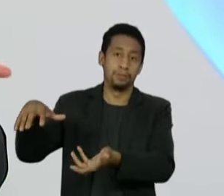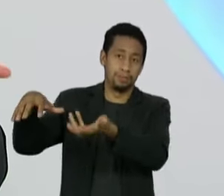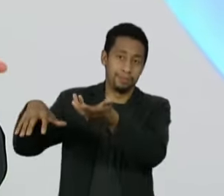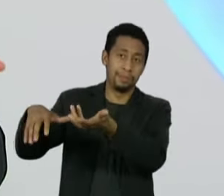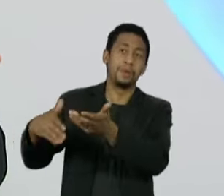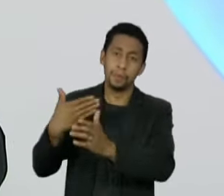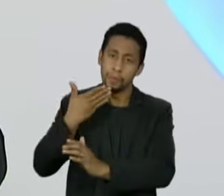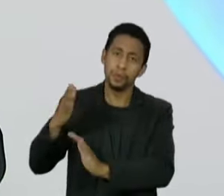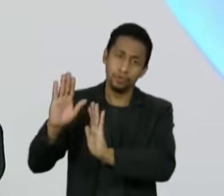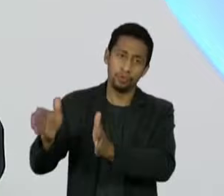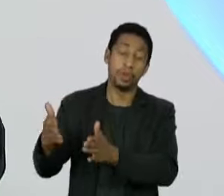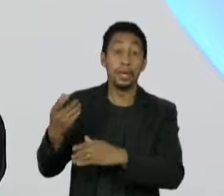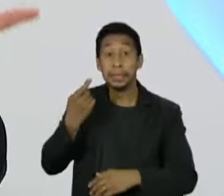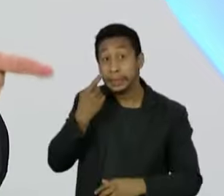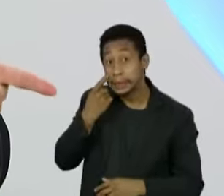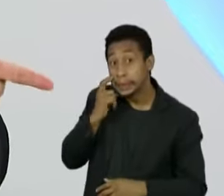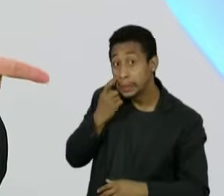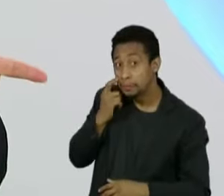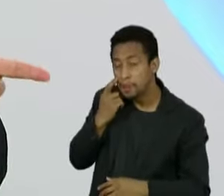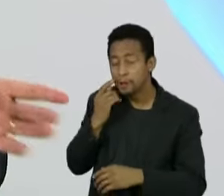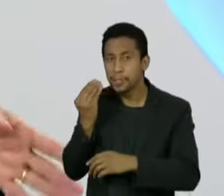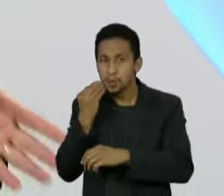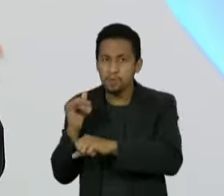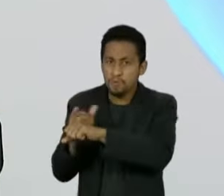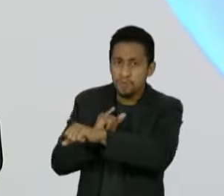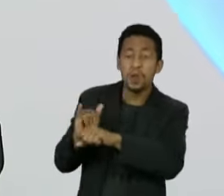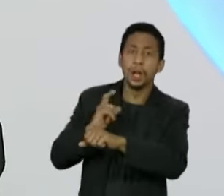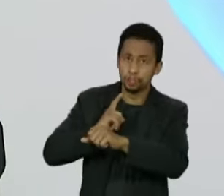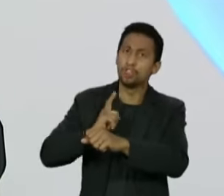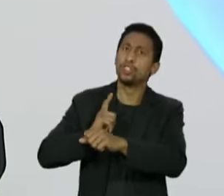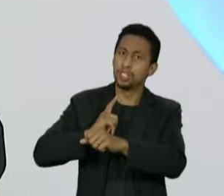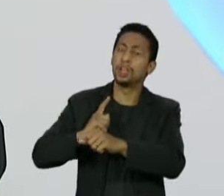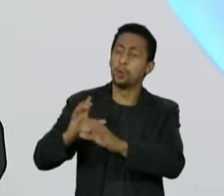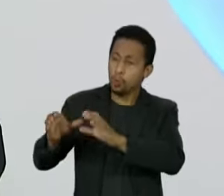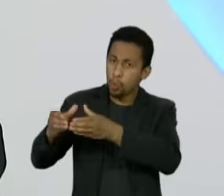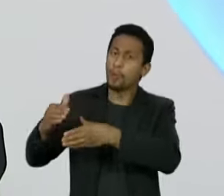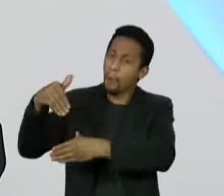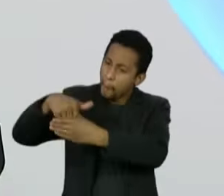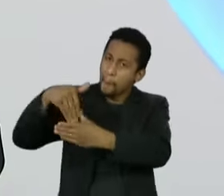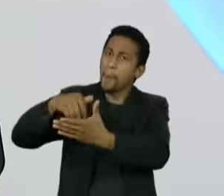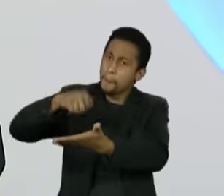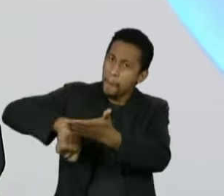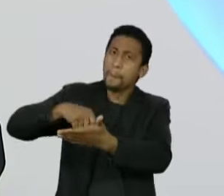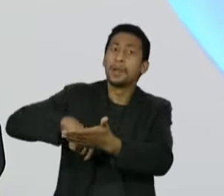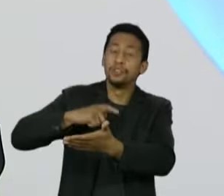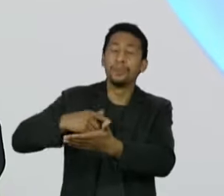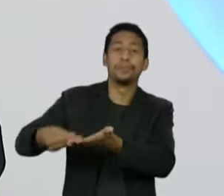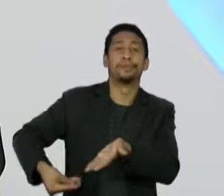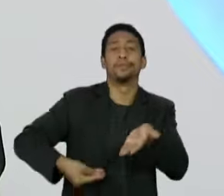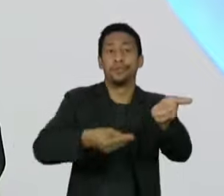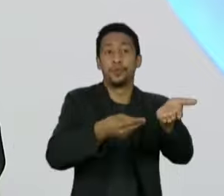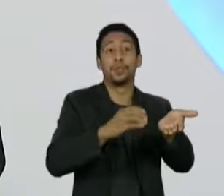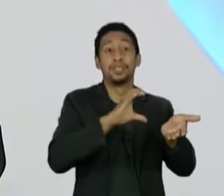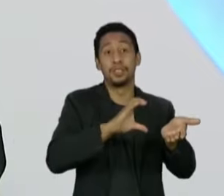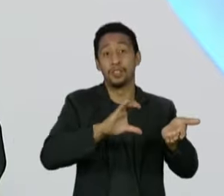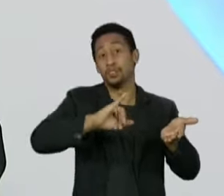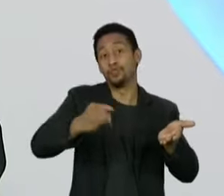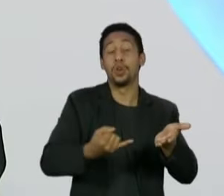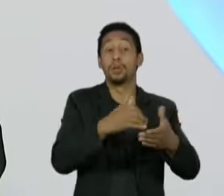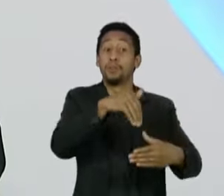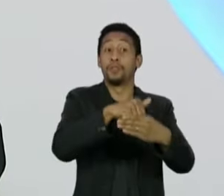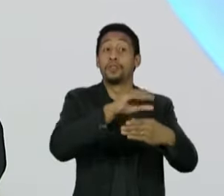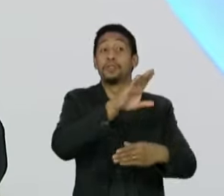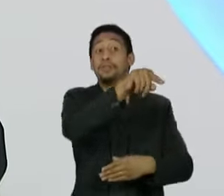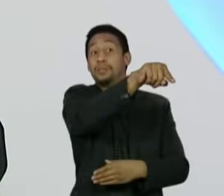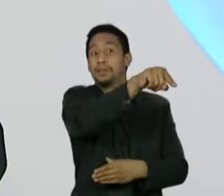fez uma manobra. Nós tínhamos o número necessário de assinaturas, nós tínhamos fato determinado, mas ele levou para a CCJ para uma espécie de votação.